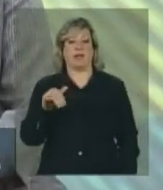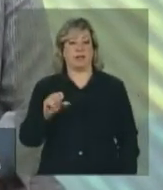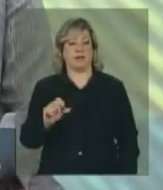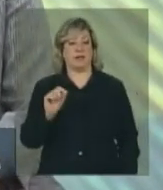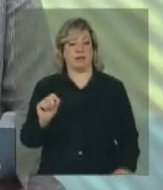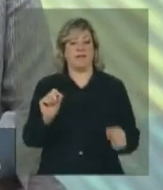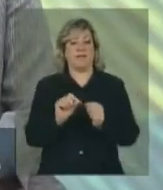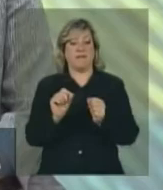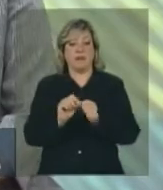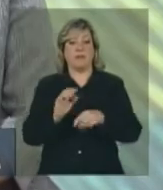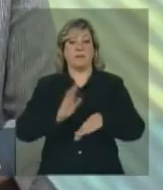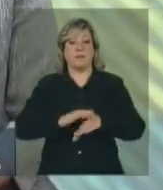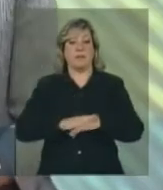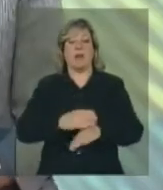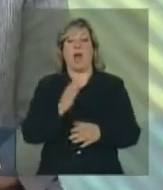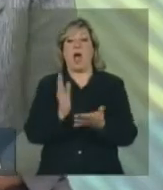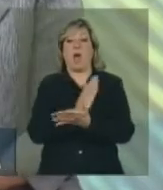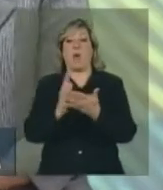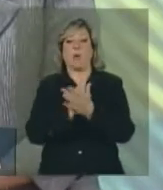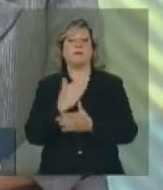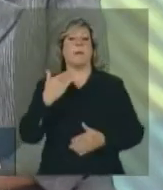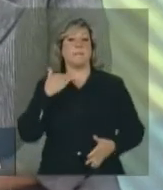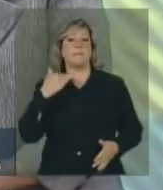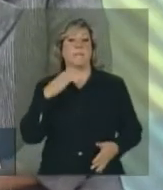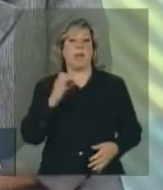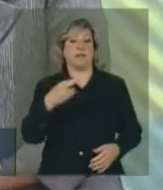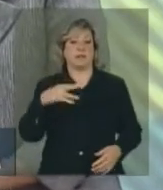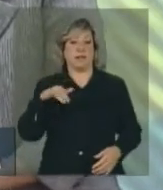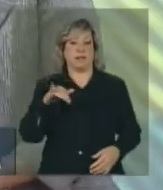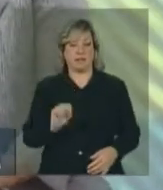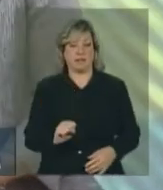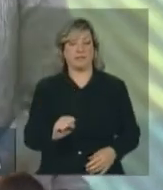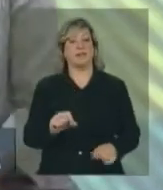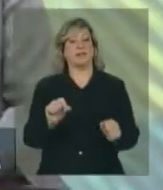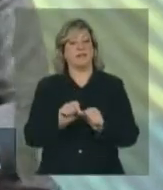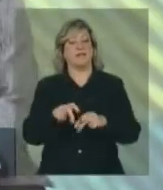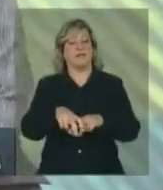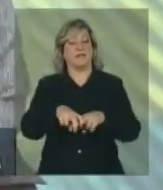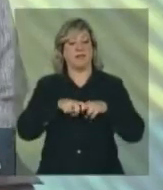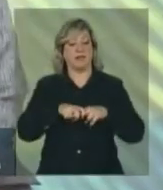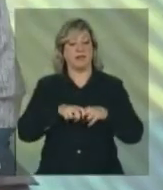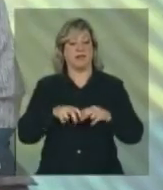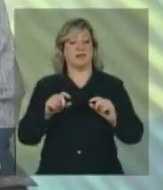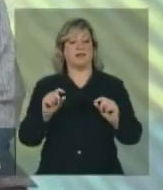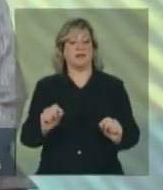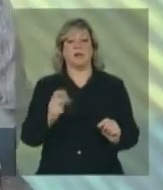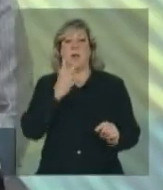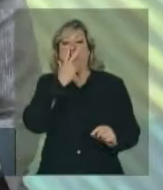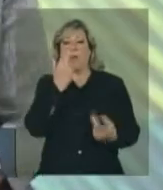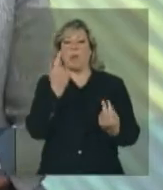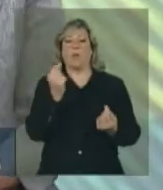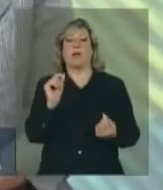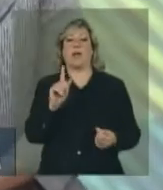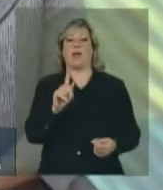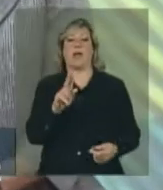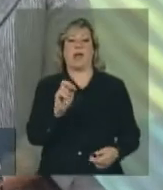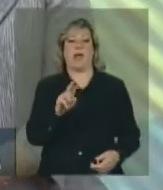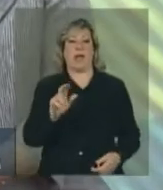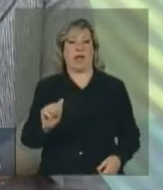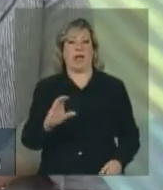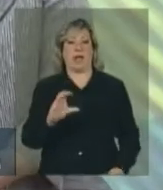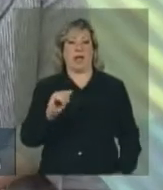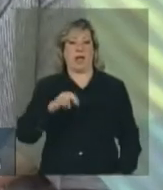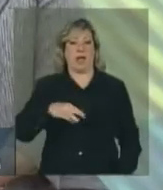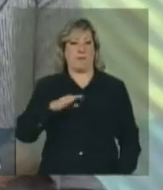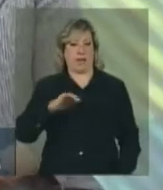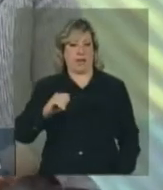por alguns bancos centrais, o que leva a uma espécie de guerra cambial, que